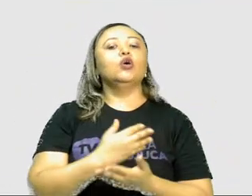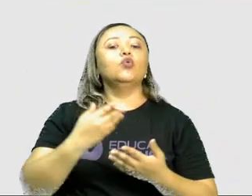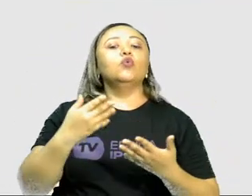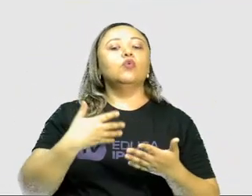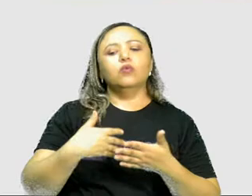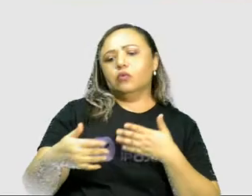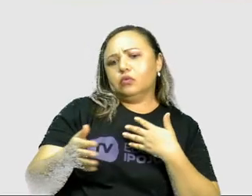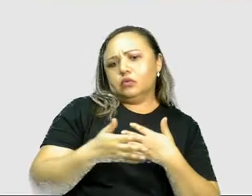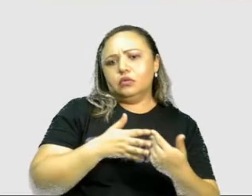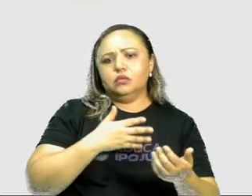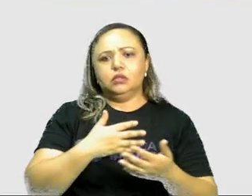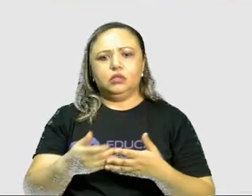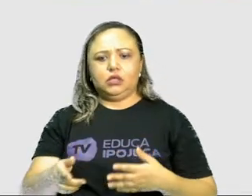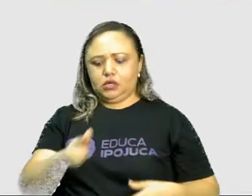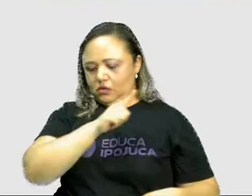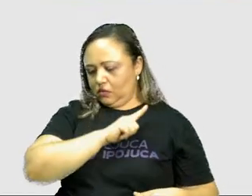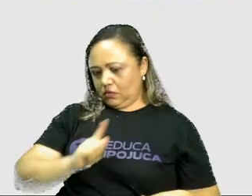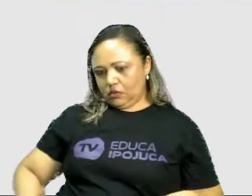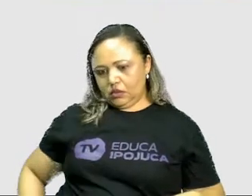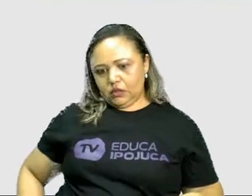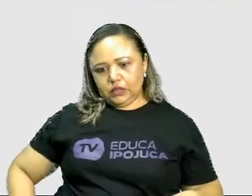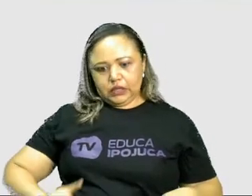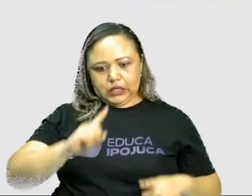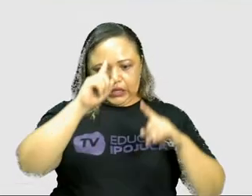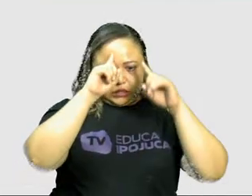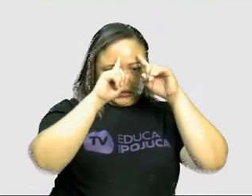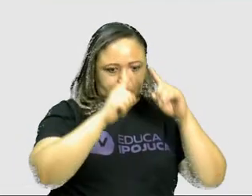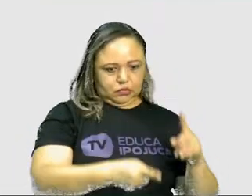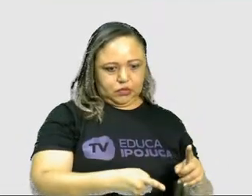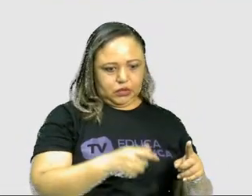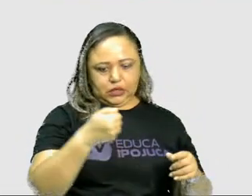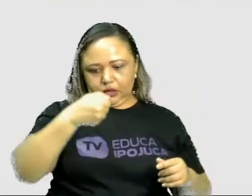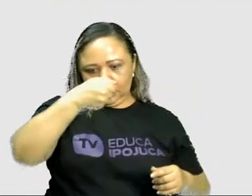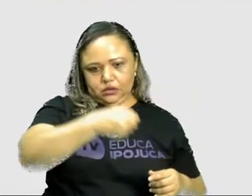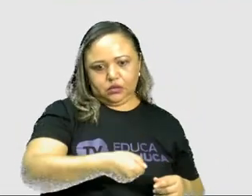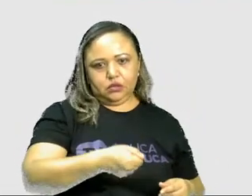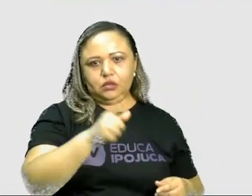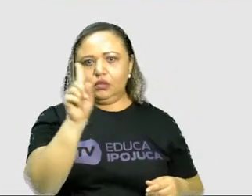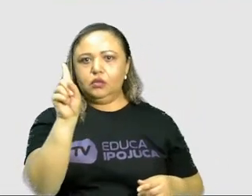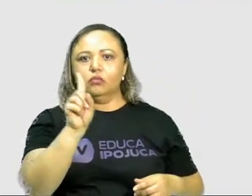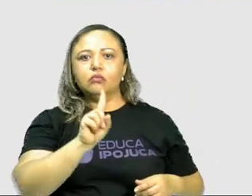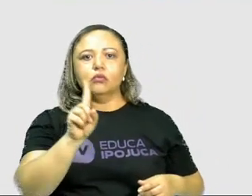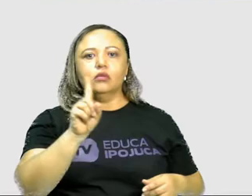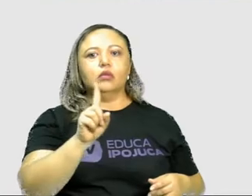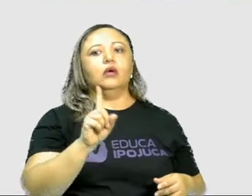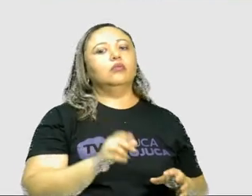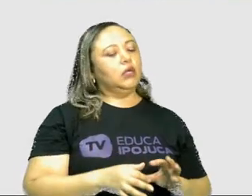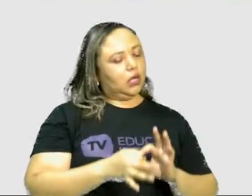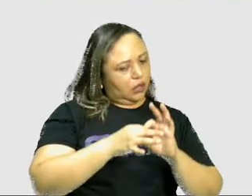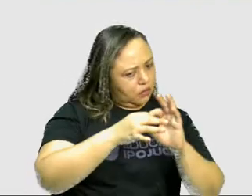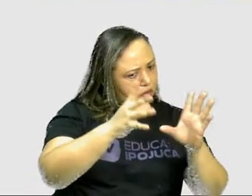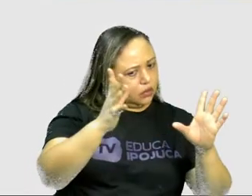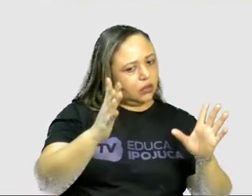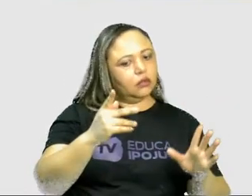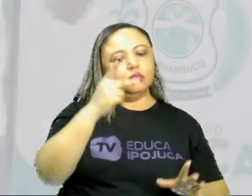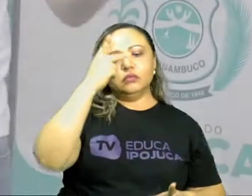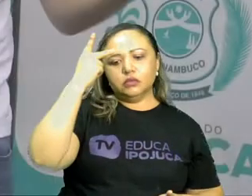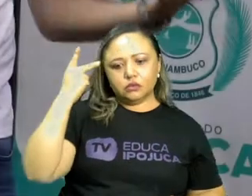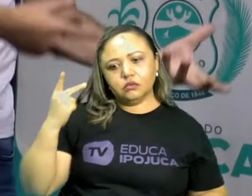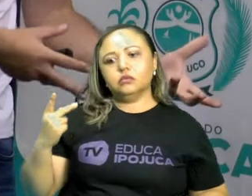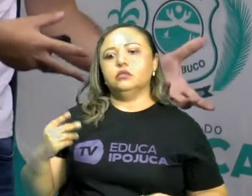governo interferisse nisso, tá? O liberalismo era muito ligado a essa questão da liberdade, né? O nome já diz